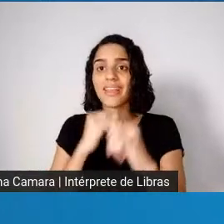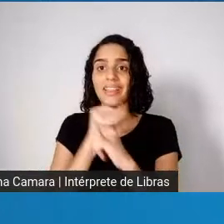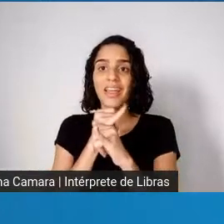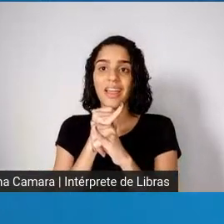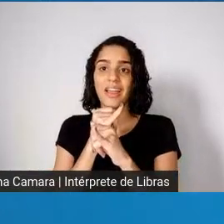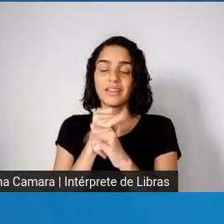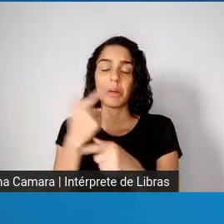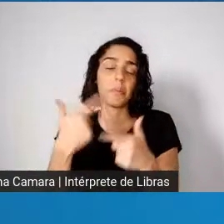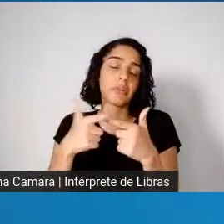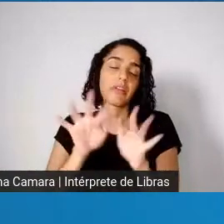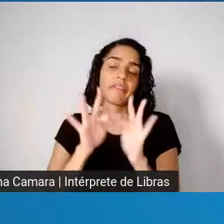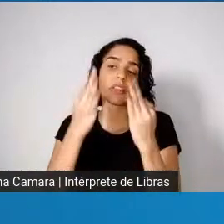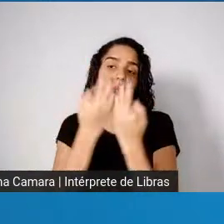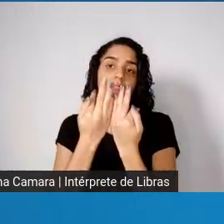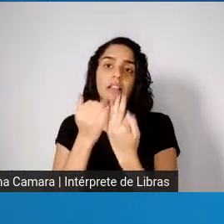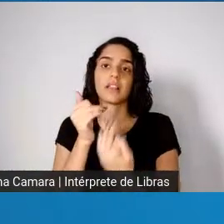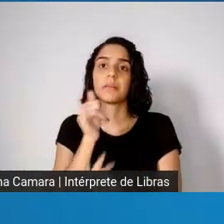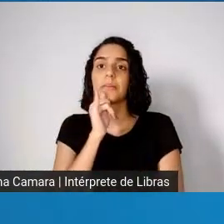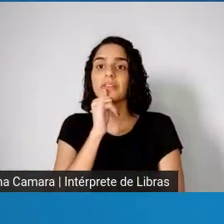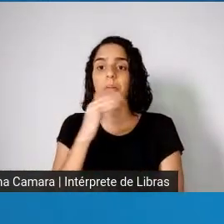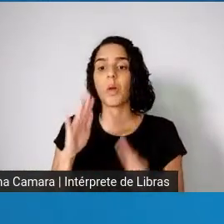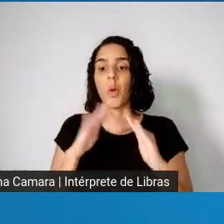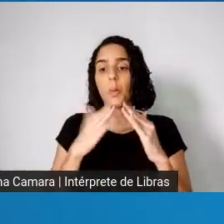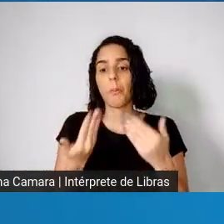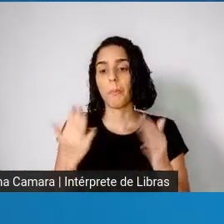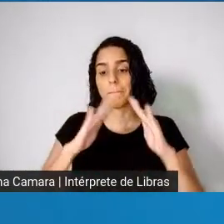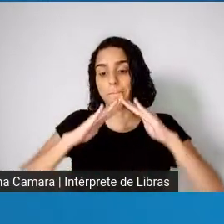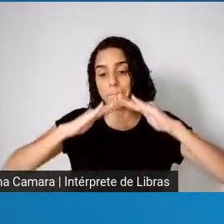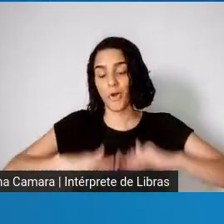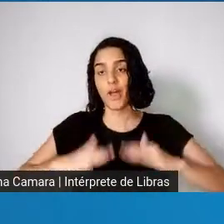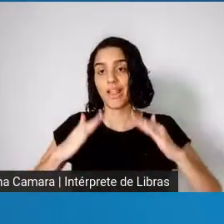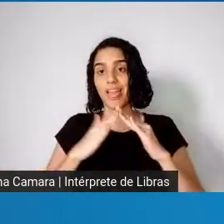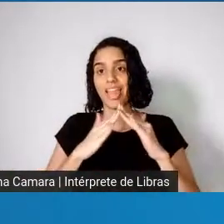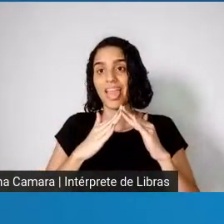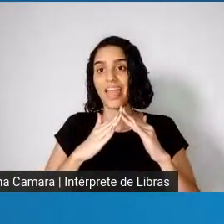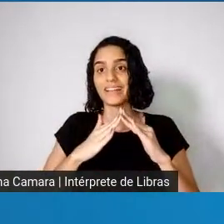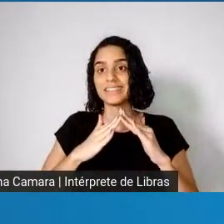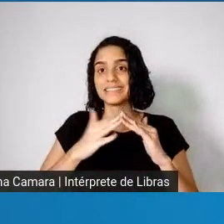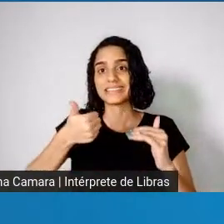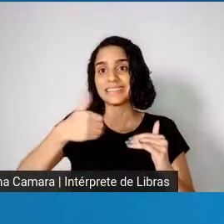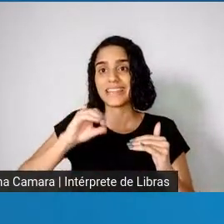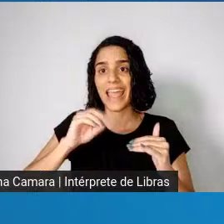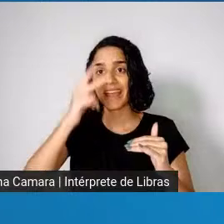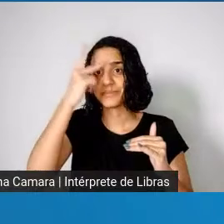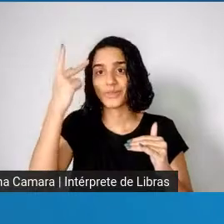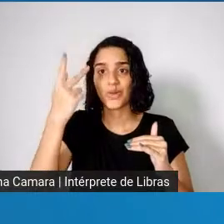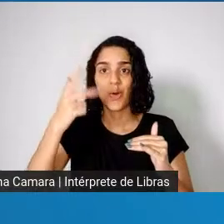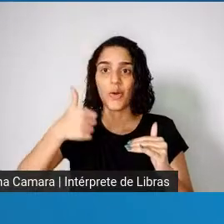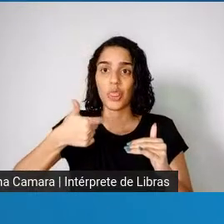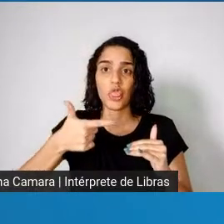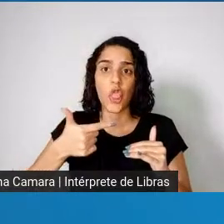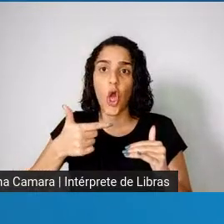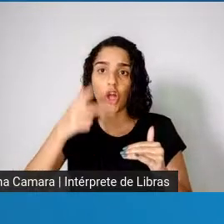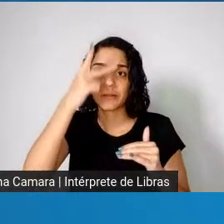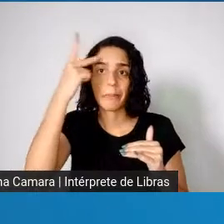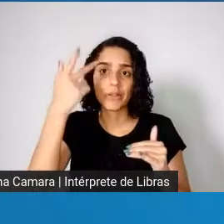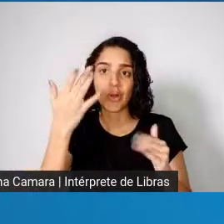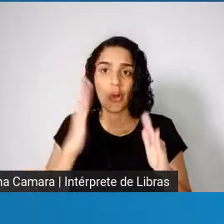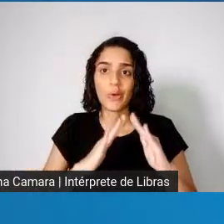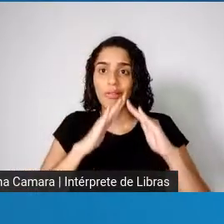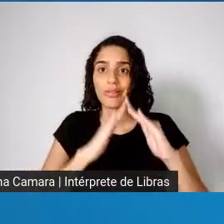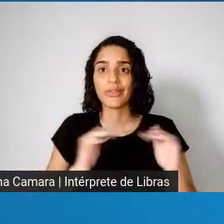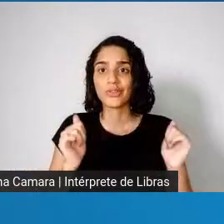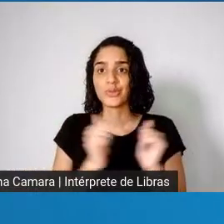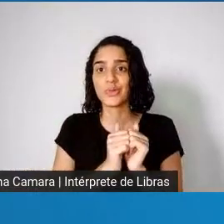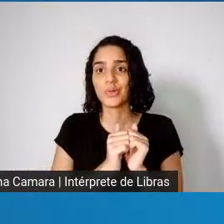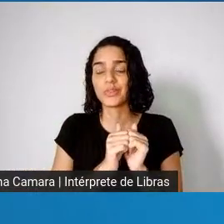família, que moram 10, 12 num único cômodo, só tem um dispositivo móvel e que muitas vezes um